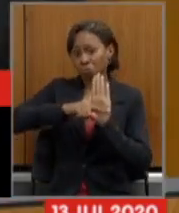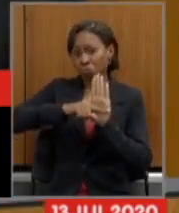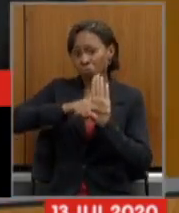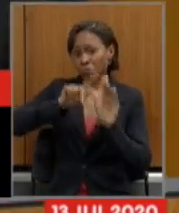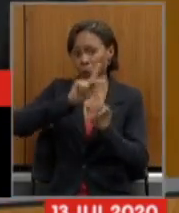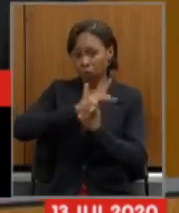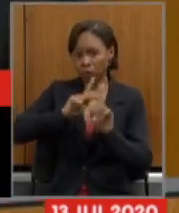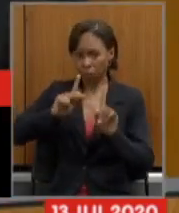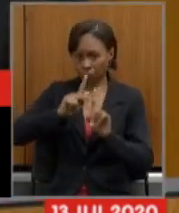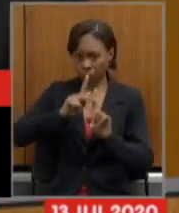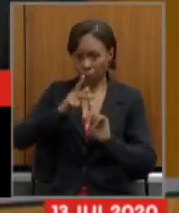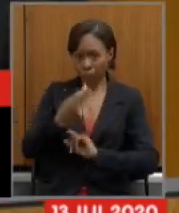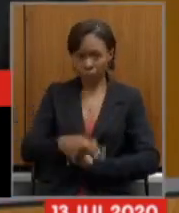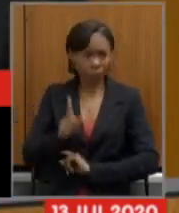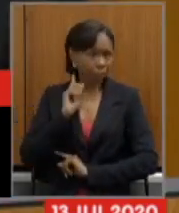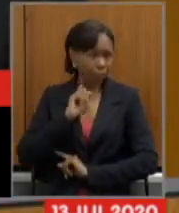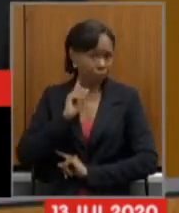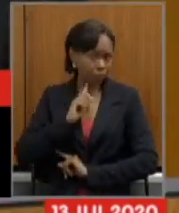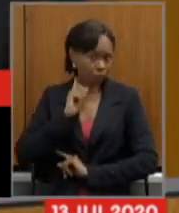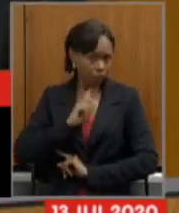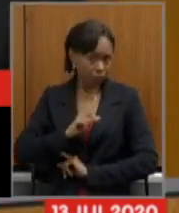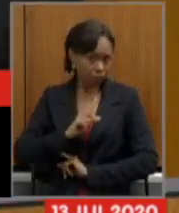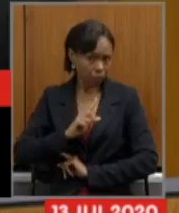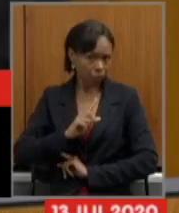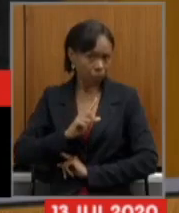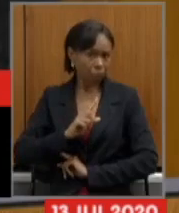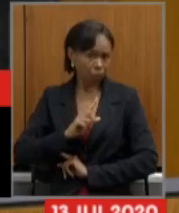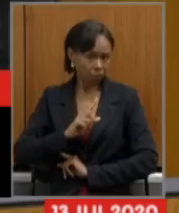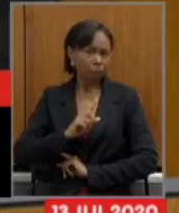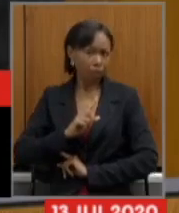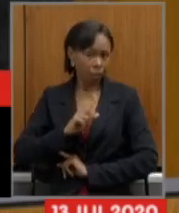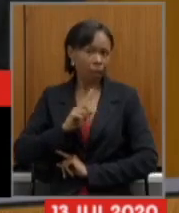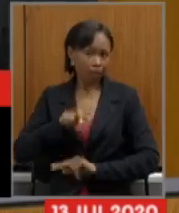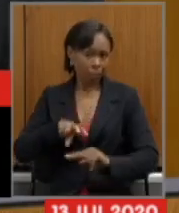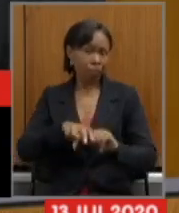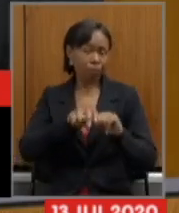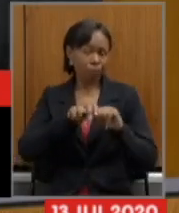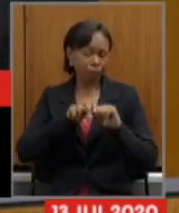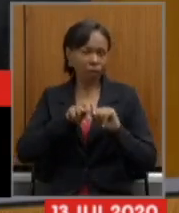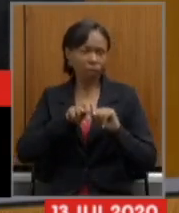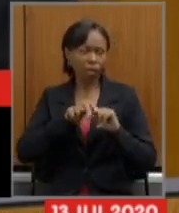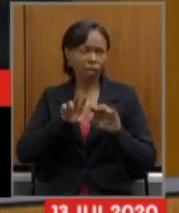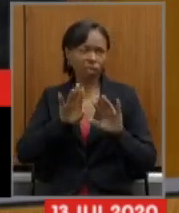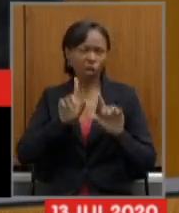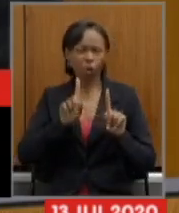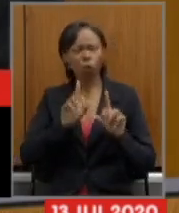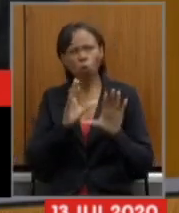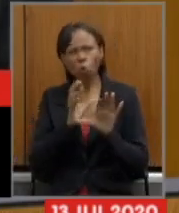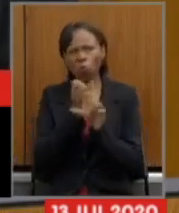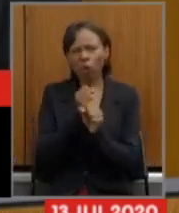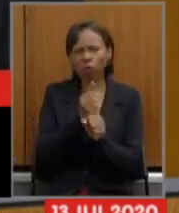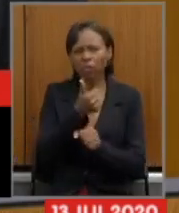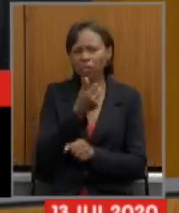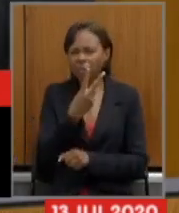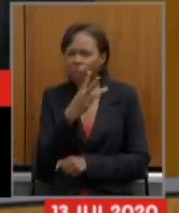é da ordem de 130 bilhões de reais.